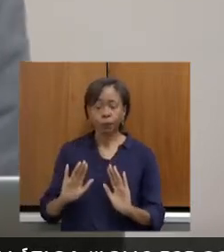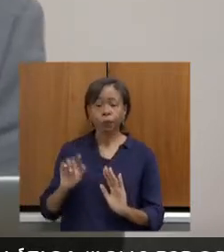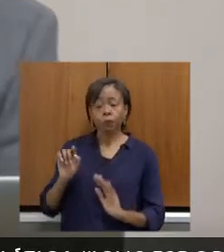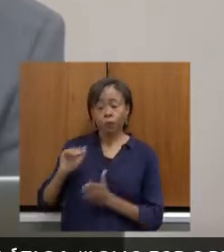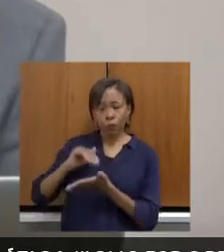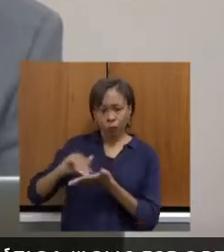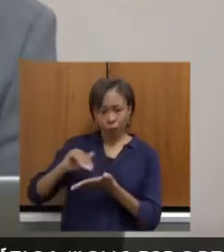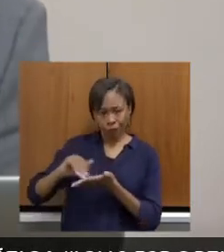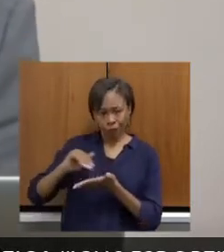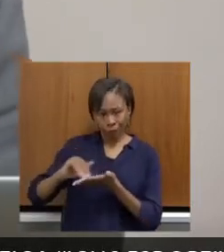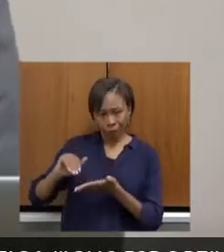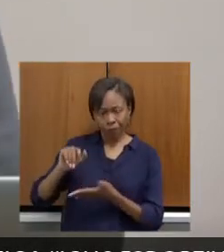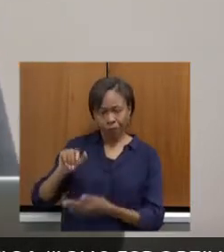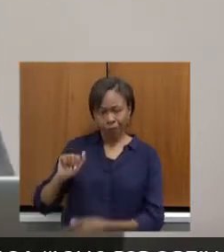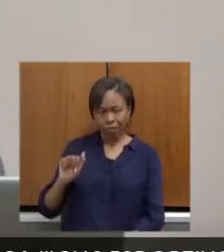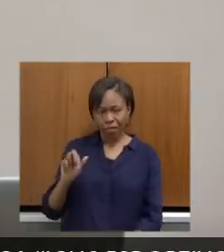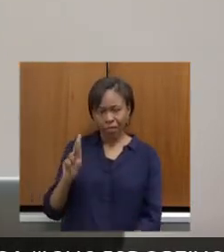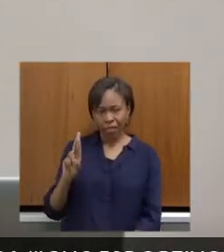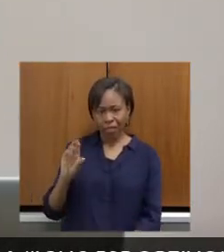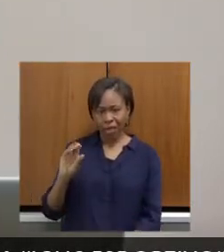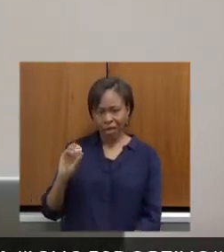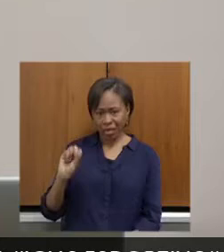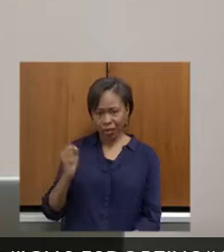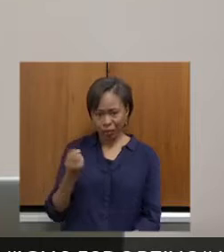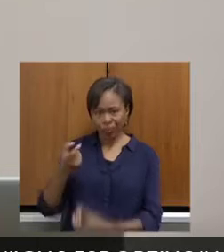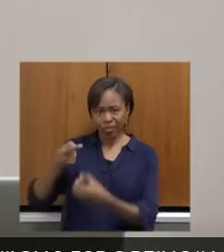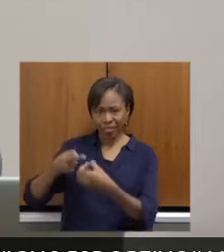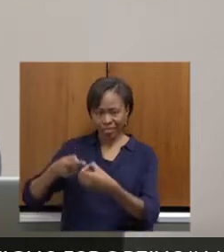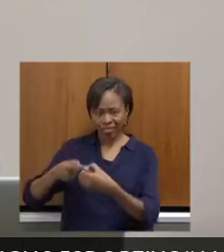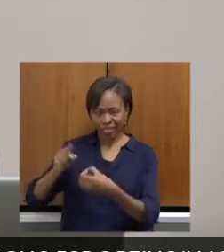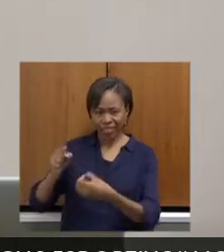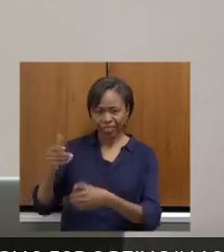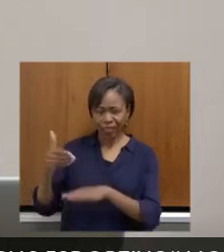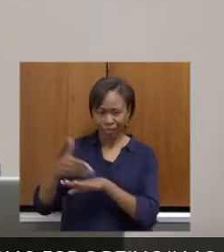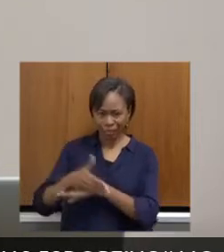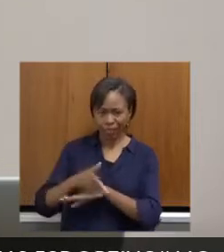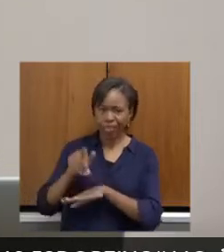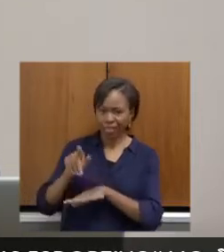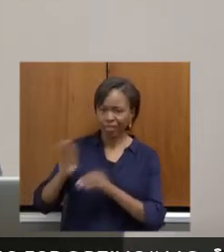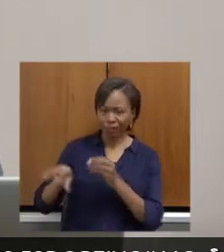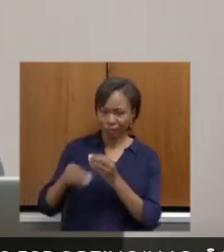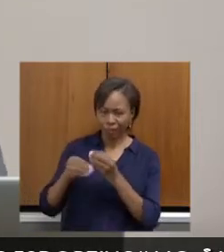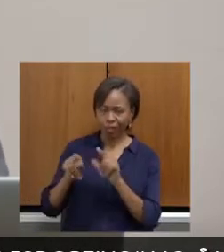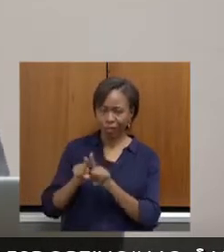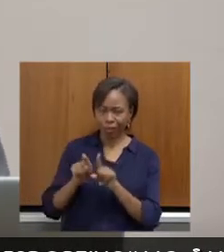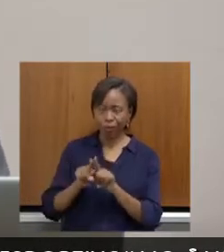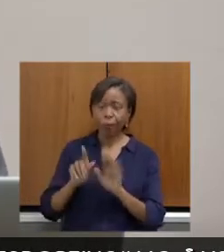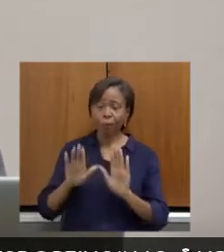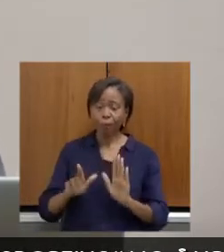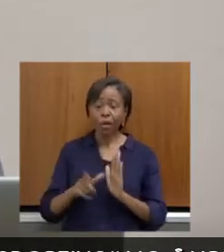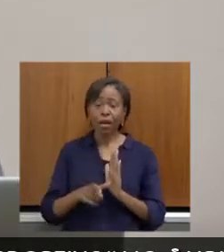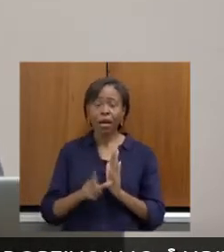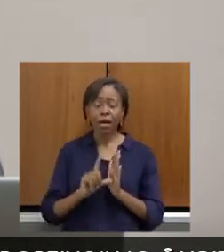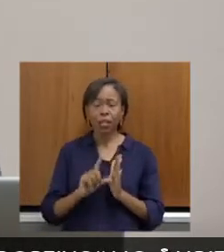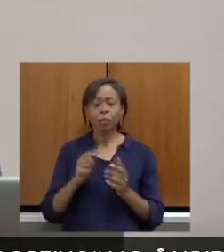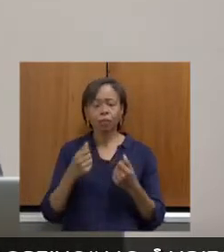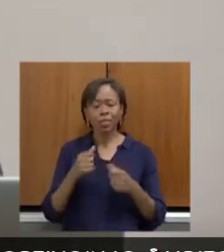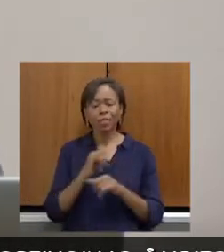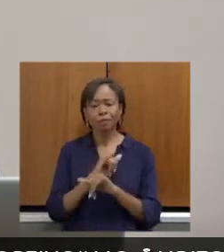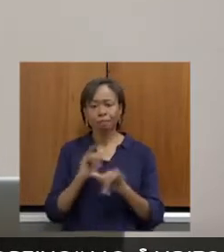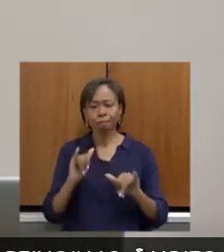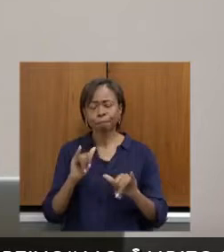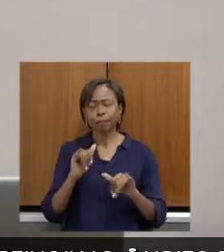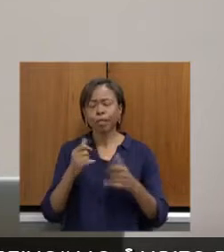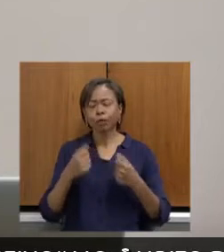cidade de Arcos, que está aqui participando com a gente, e tenho certeza que irá acrescentar, a gente sentar com muita calma e fazer